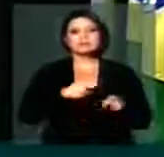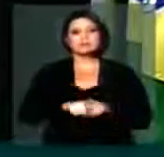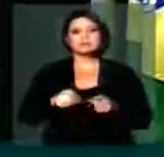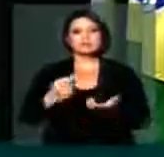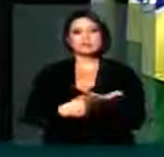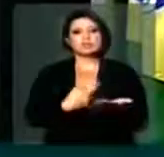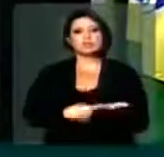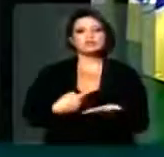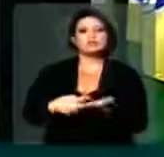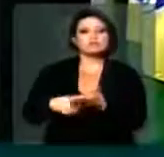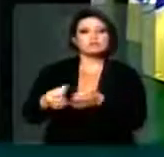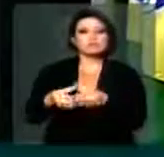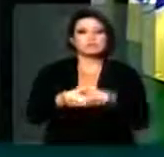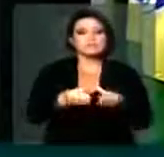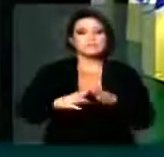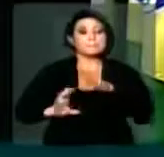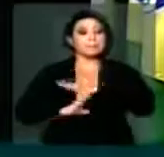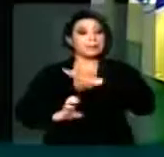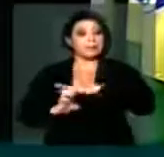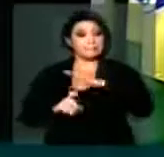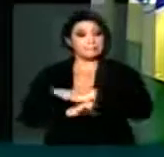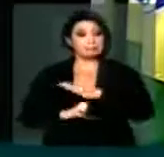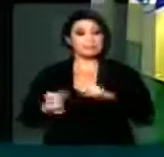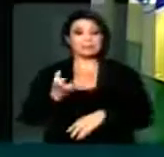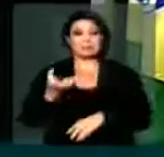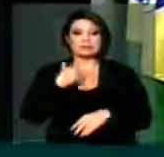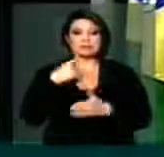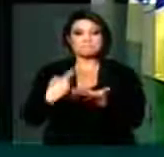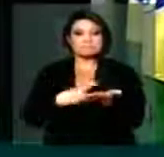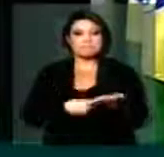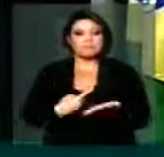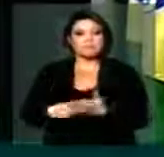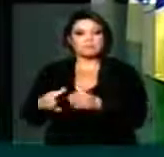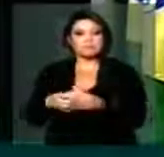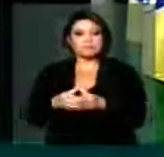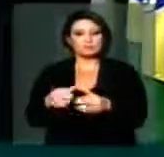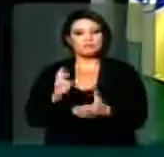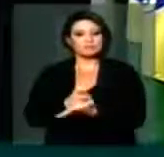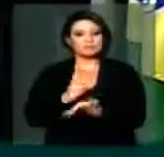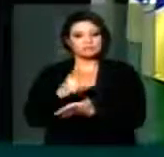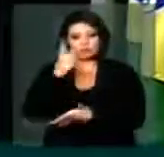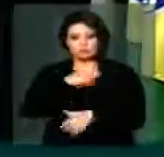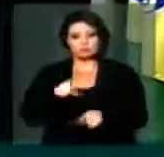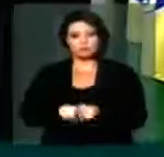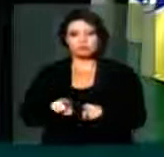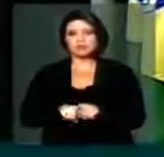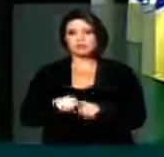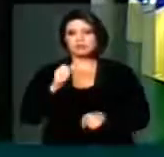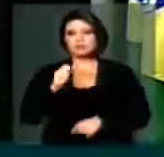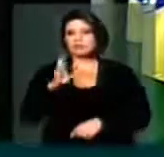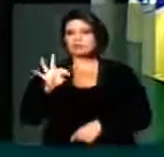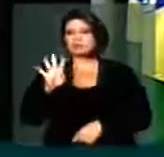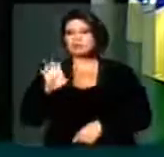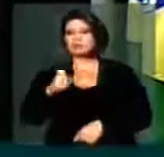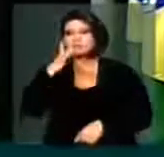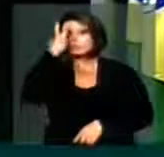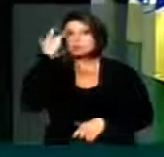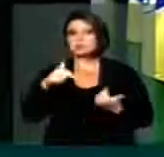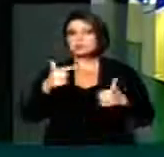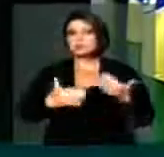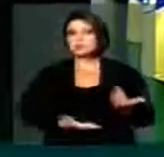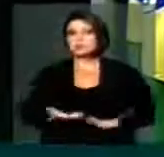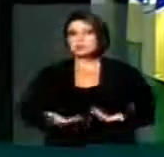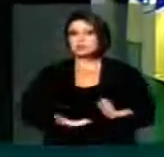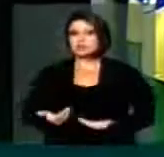armação de uma quadrilha formada por empresas que tentavam cartelizar suas obras. Sim, mas também por agentes públicos e